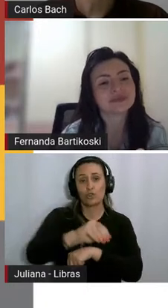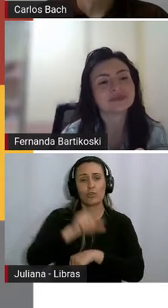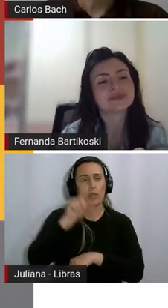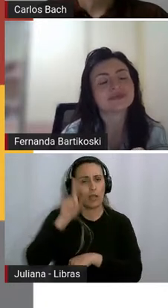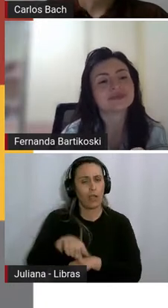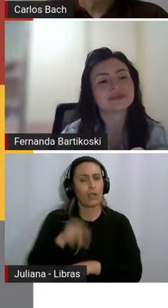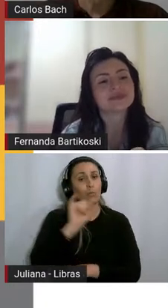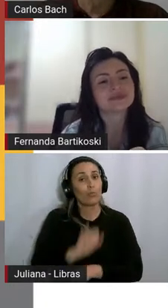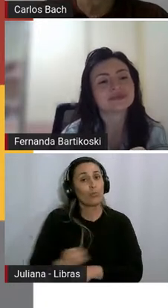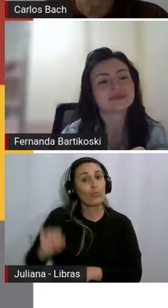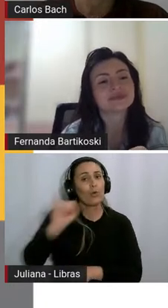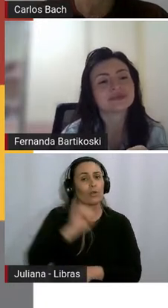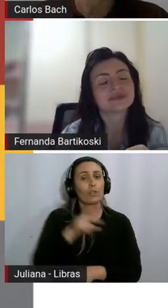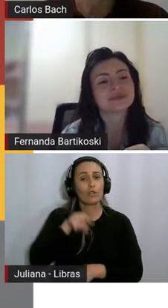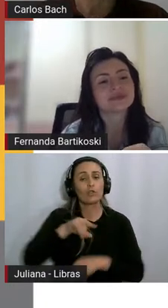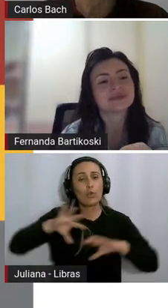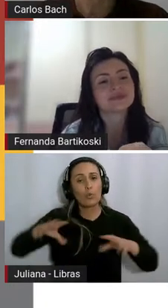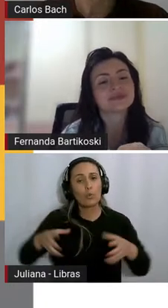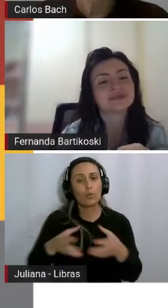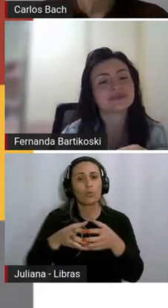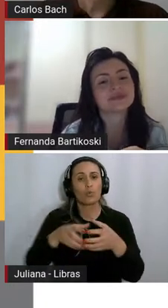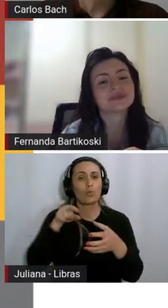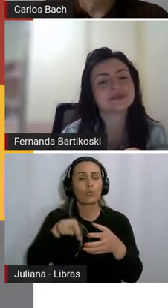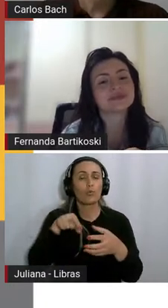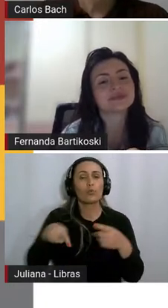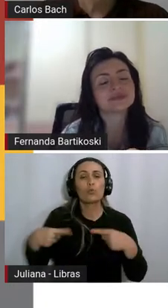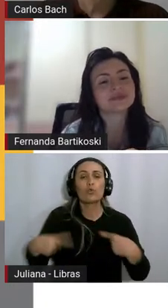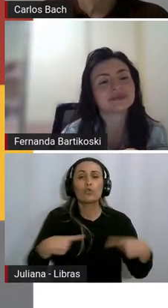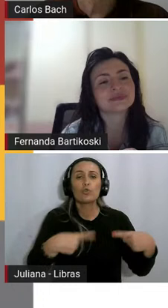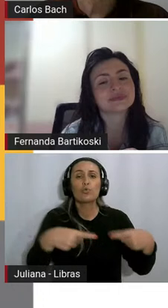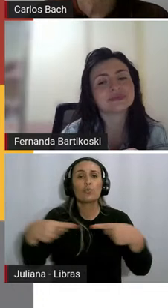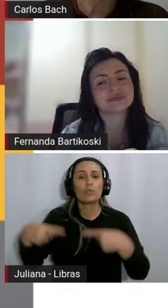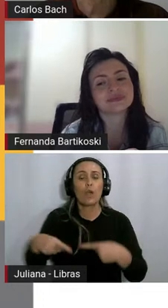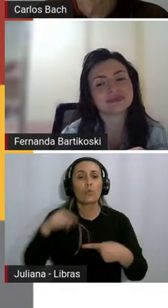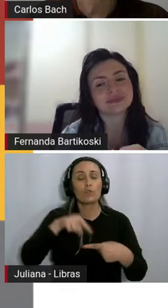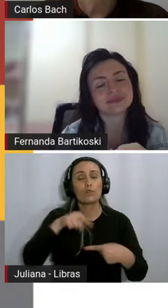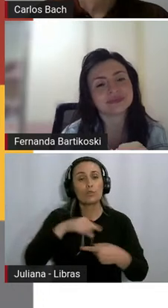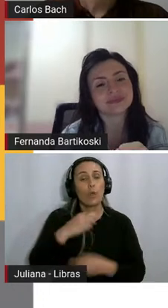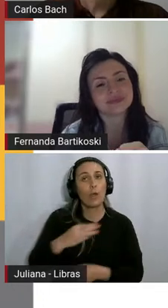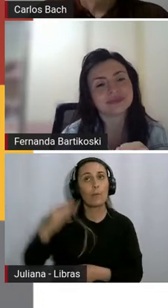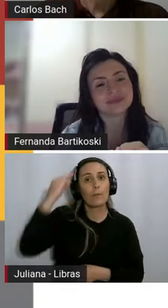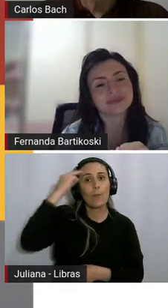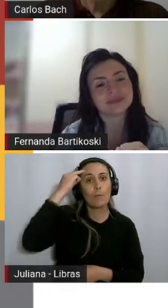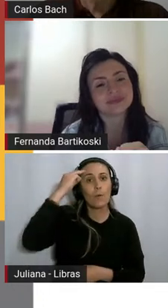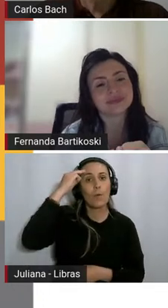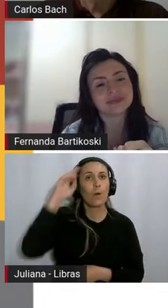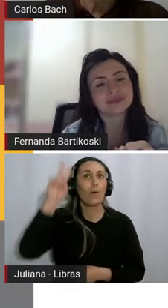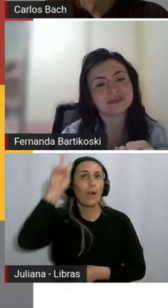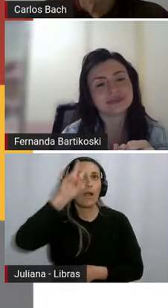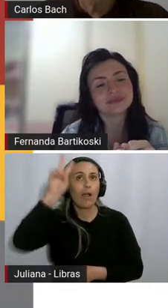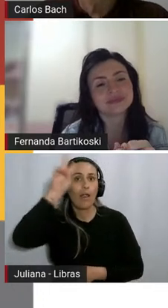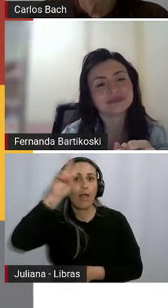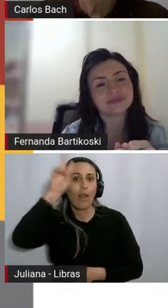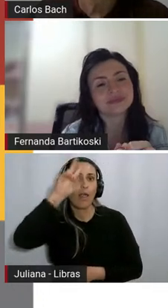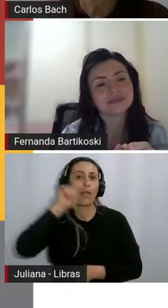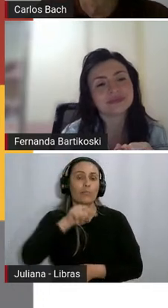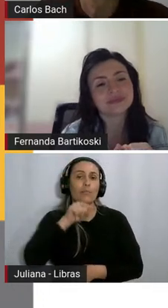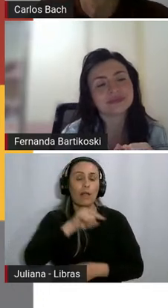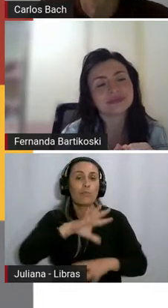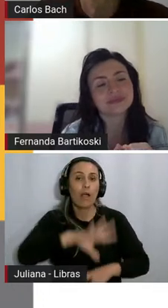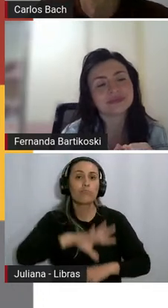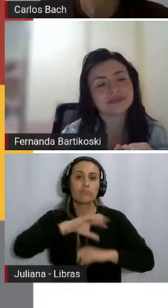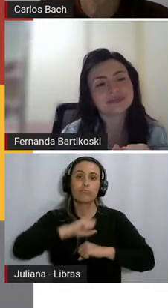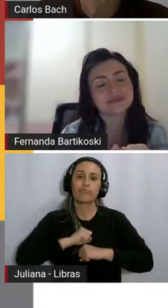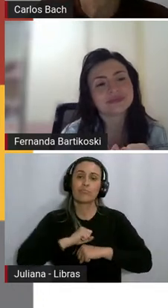diálogo sobre essa memória sobre esse sentimental sobre essa questão da indivíduos da